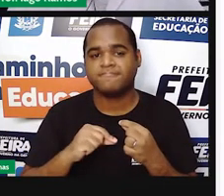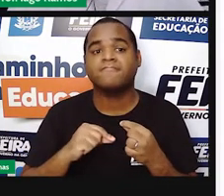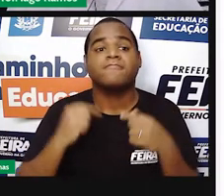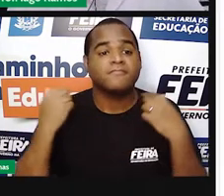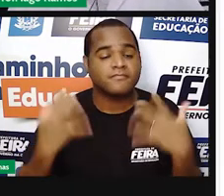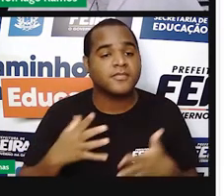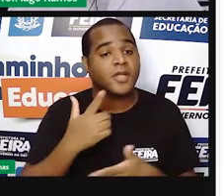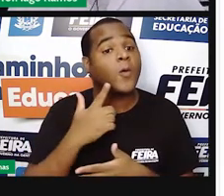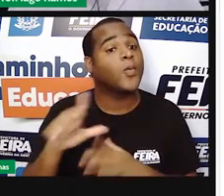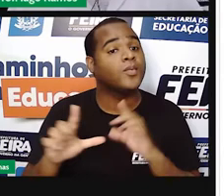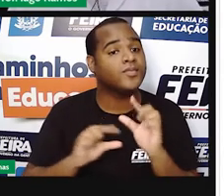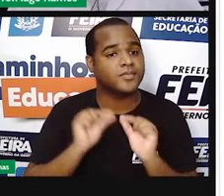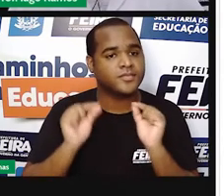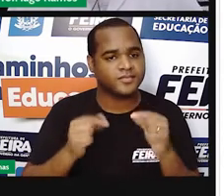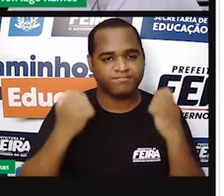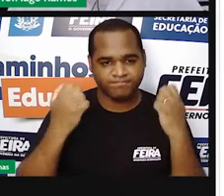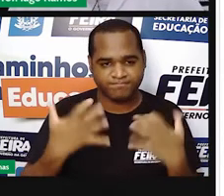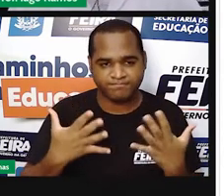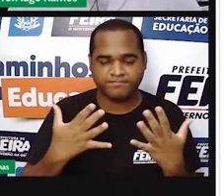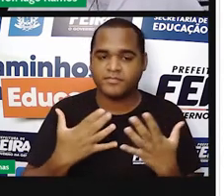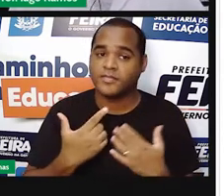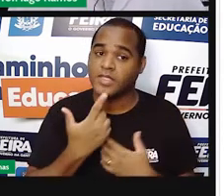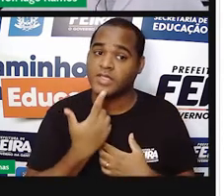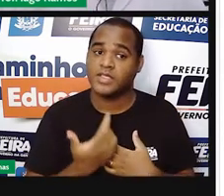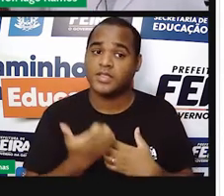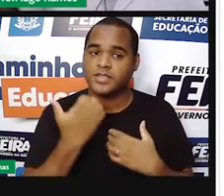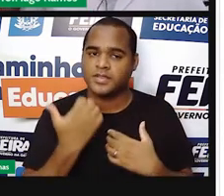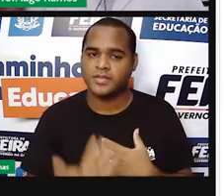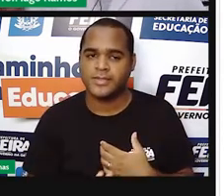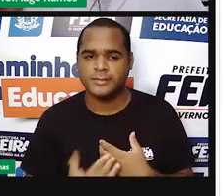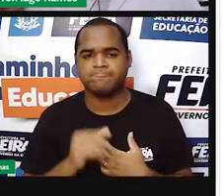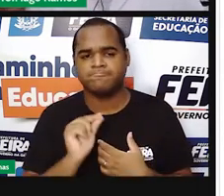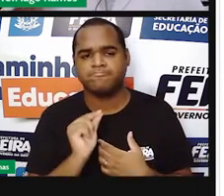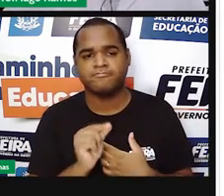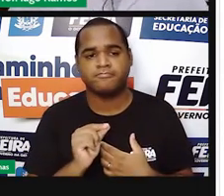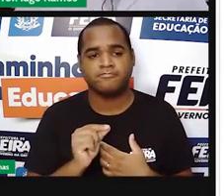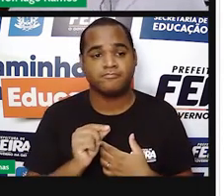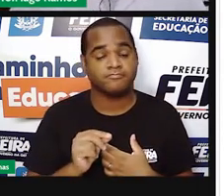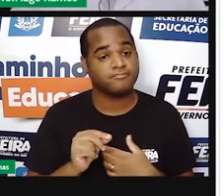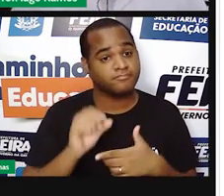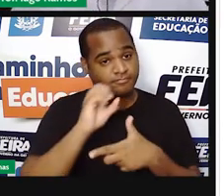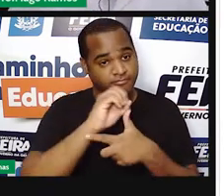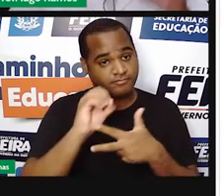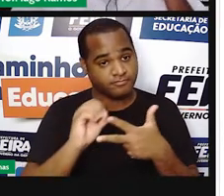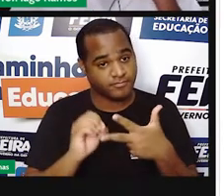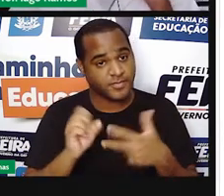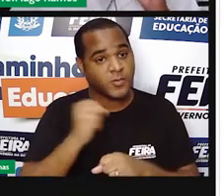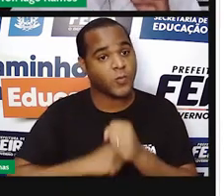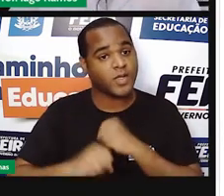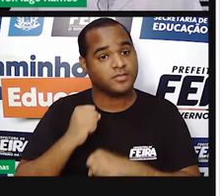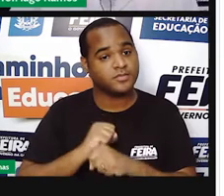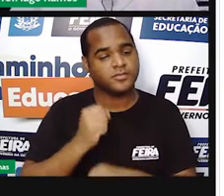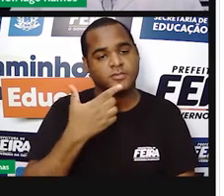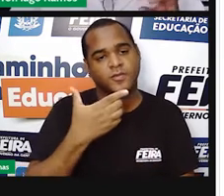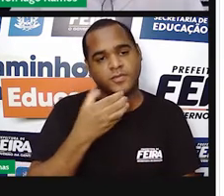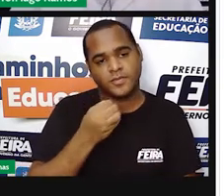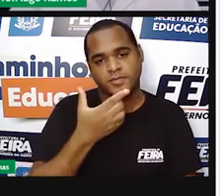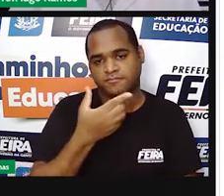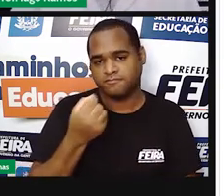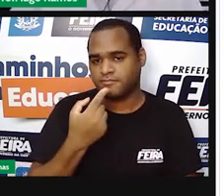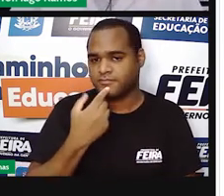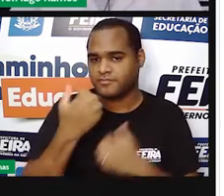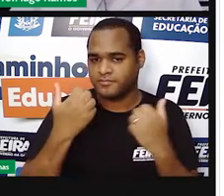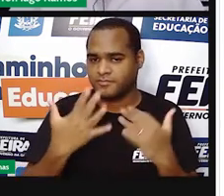Essa situação é uma situação que vem lá do Enem 2020, um pedacinho só de uma